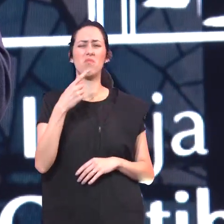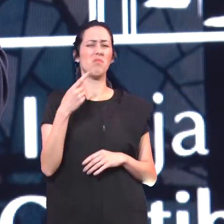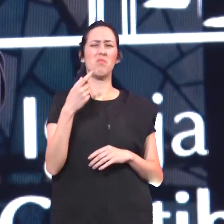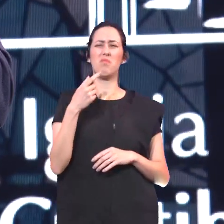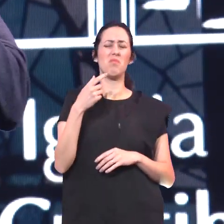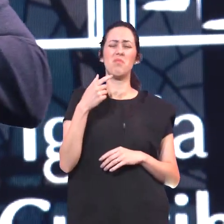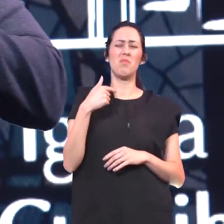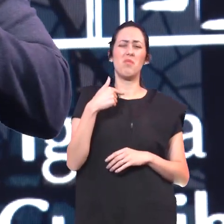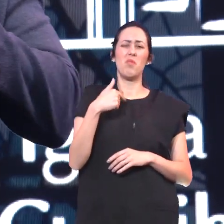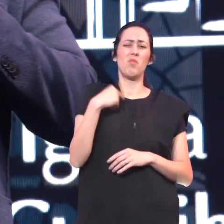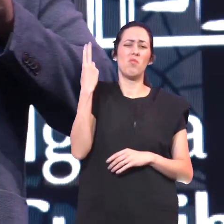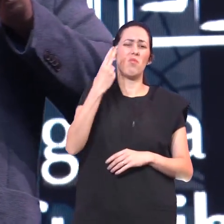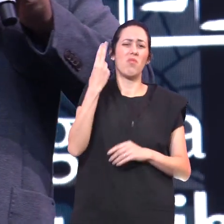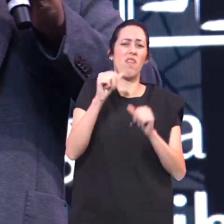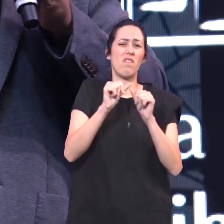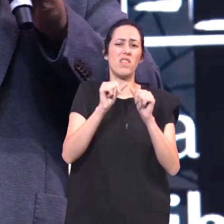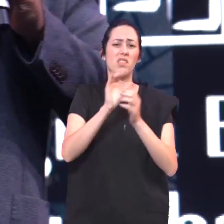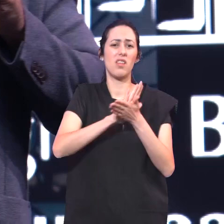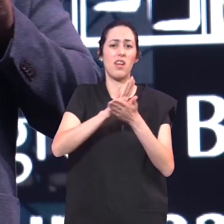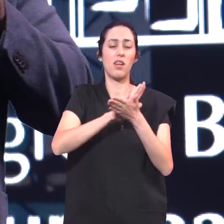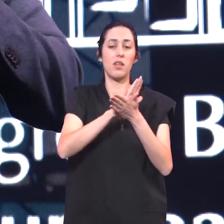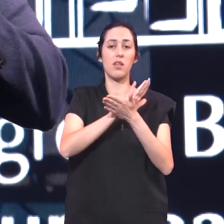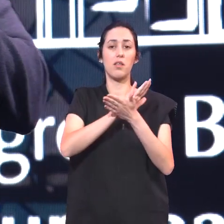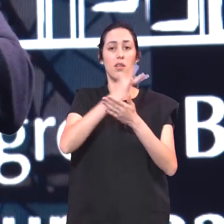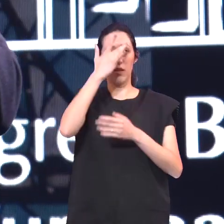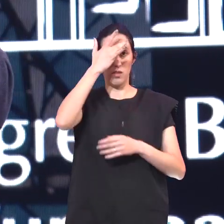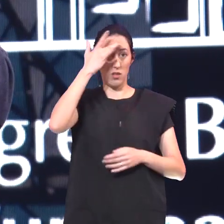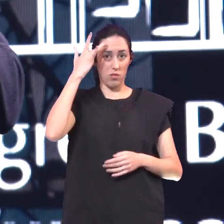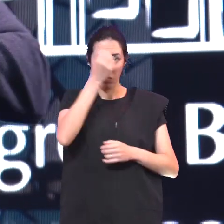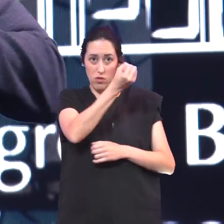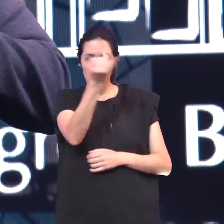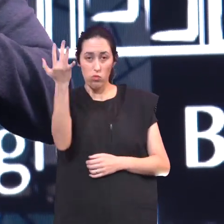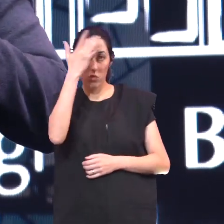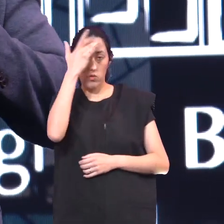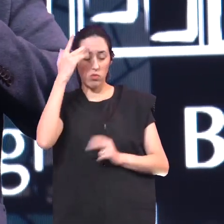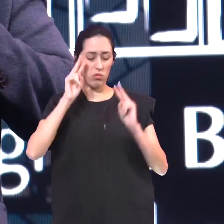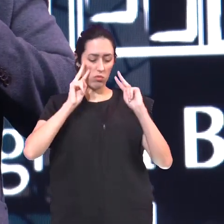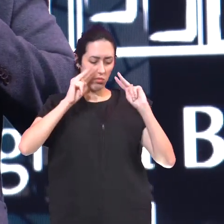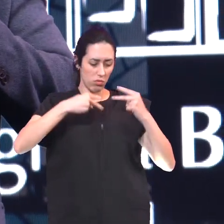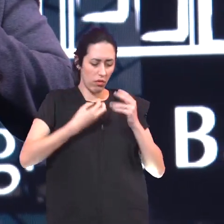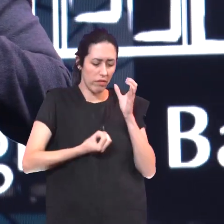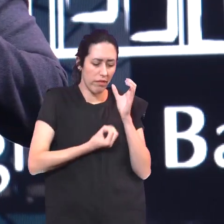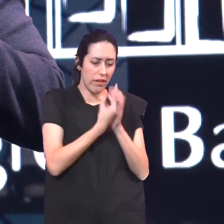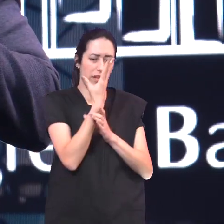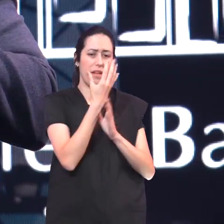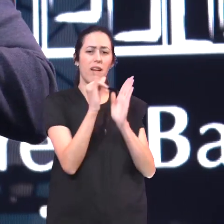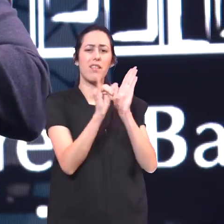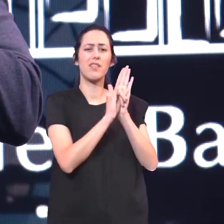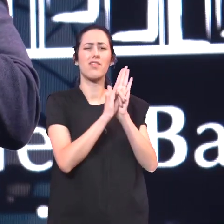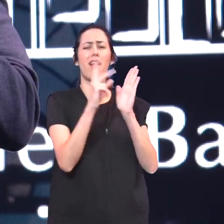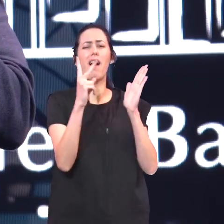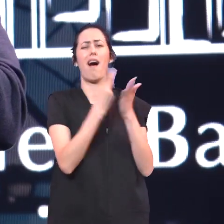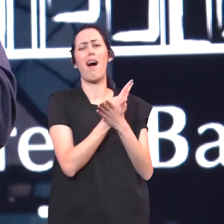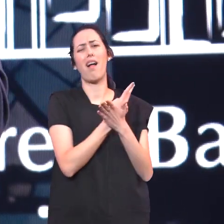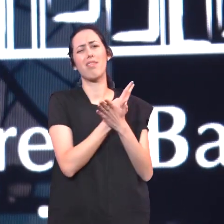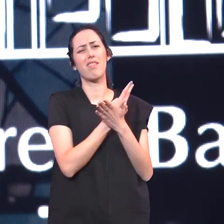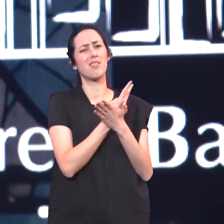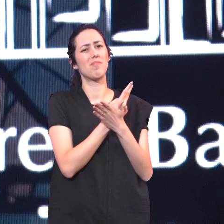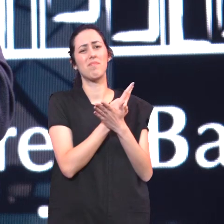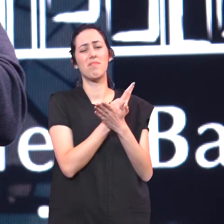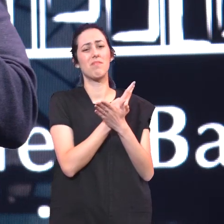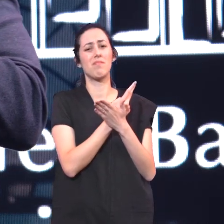E constroem Um conceito Uma identidade Errada De si mesmo Outros ainda